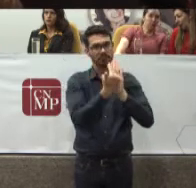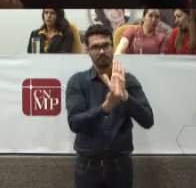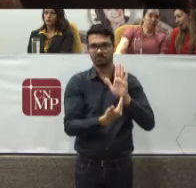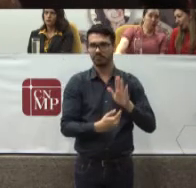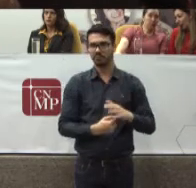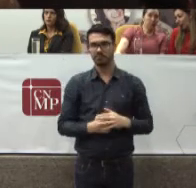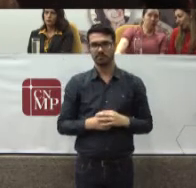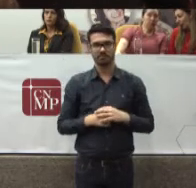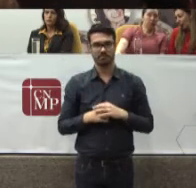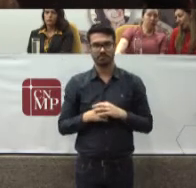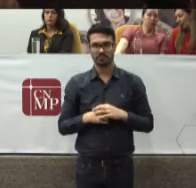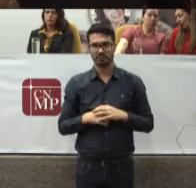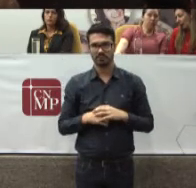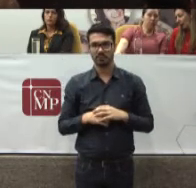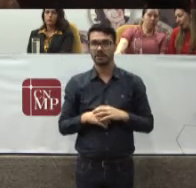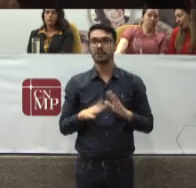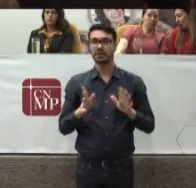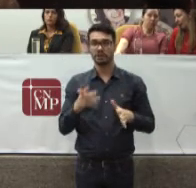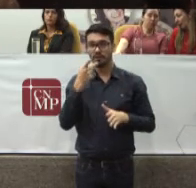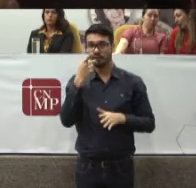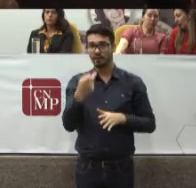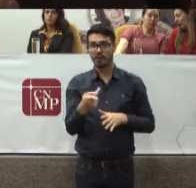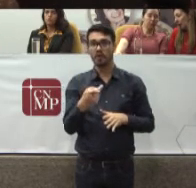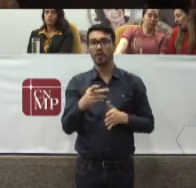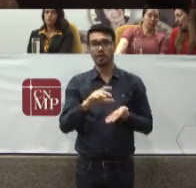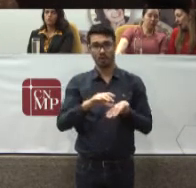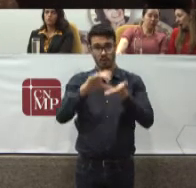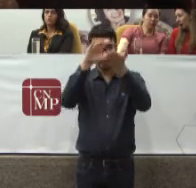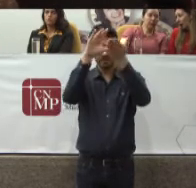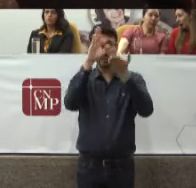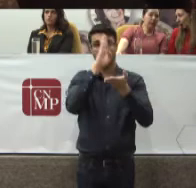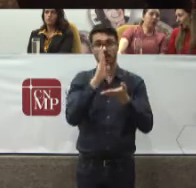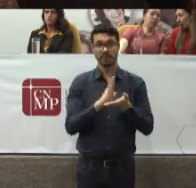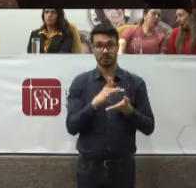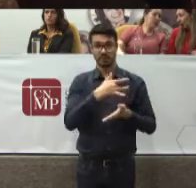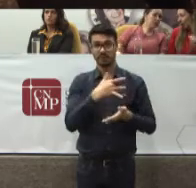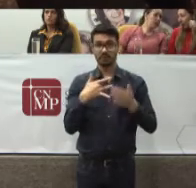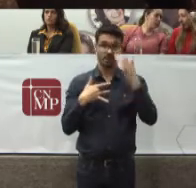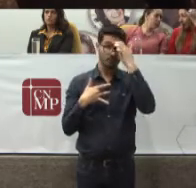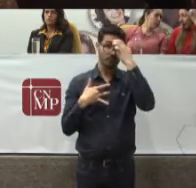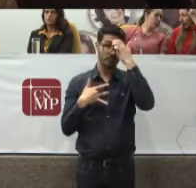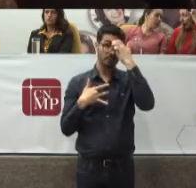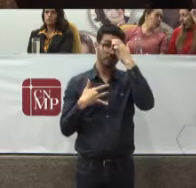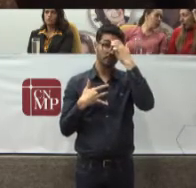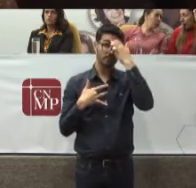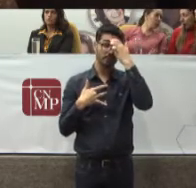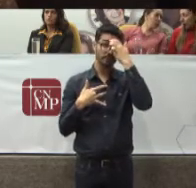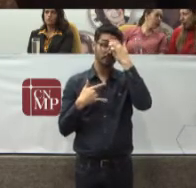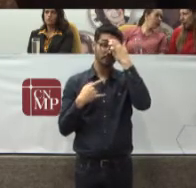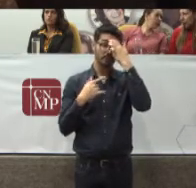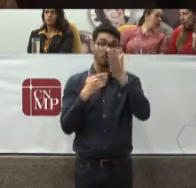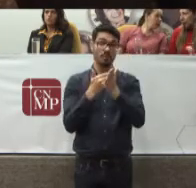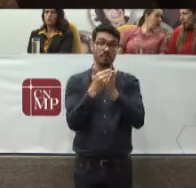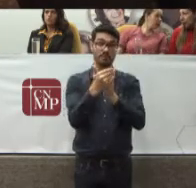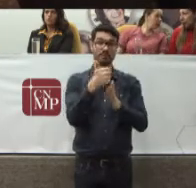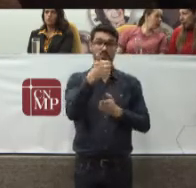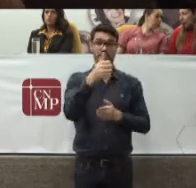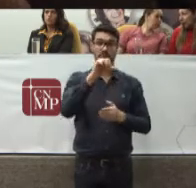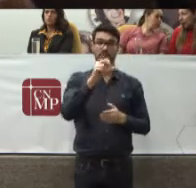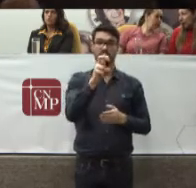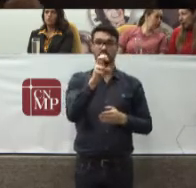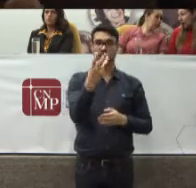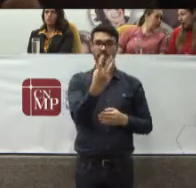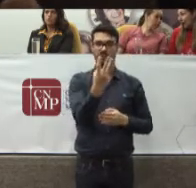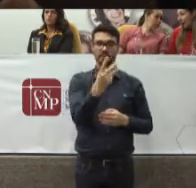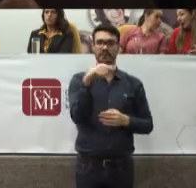Nós já Falamos Do conselho Nacional De saúde Que vem Depois da Declaração Universal Aqui Em 53 Depois Ele tem